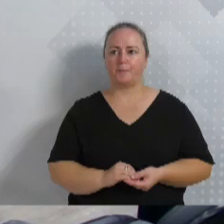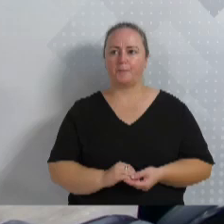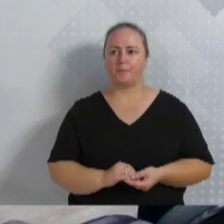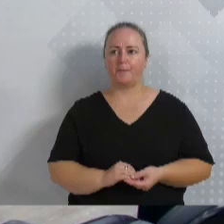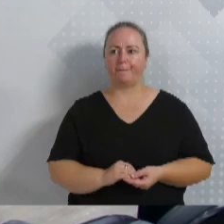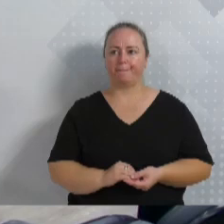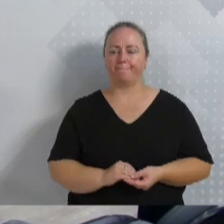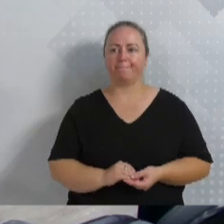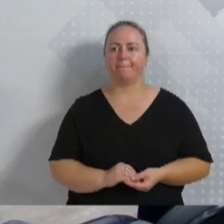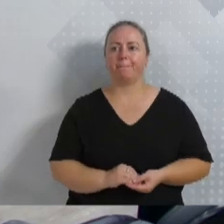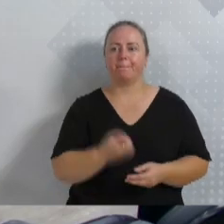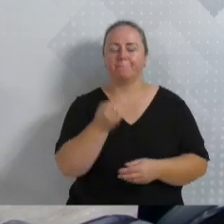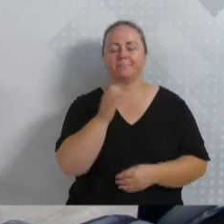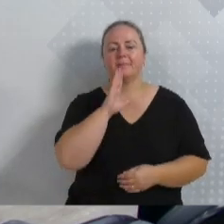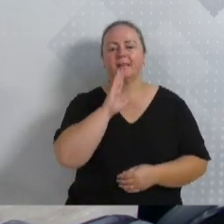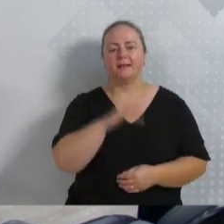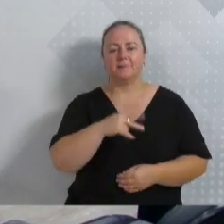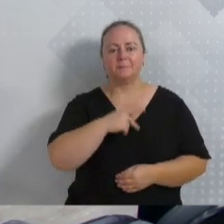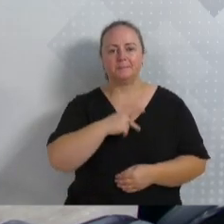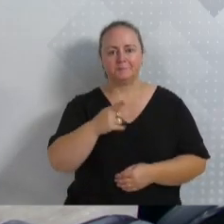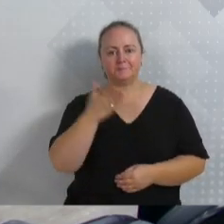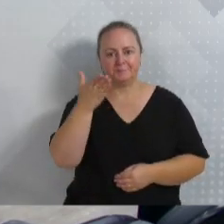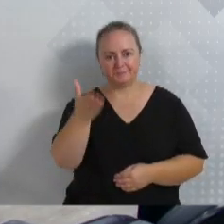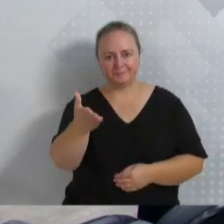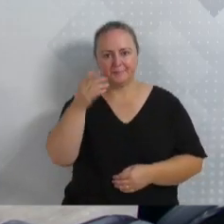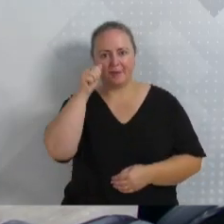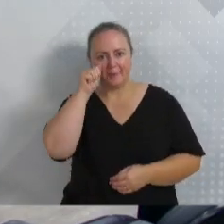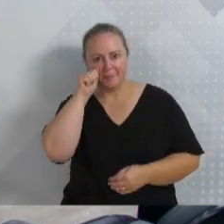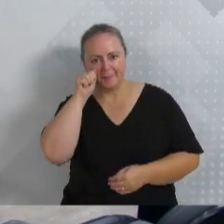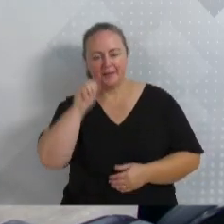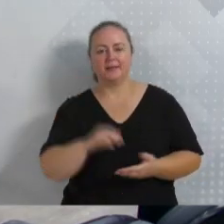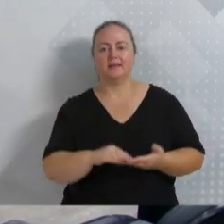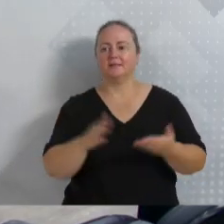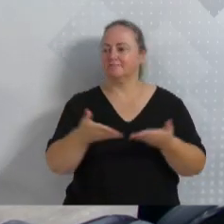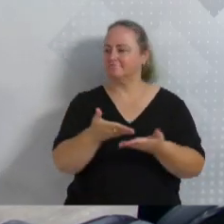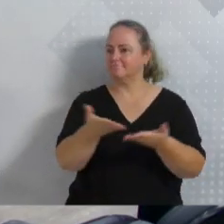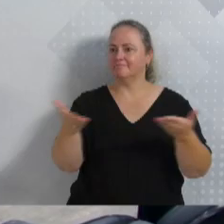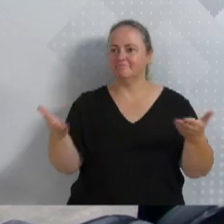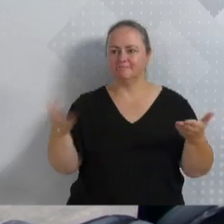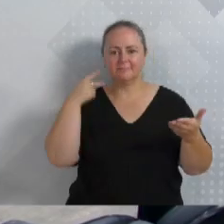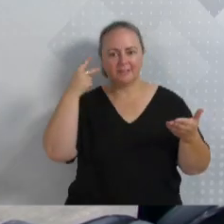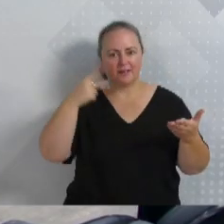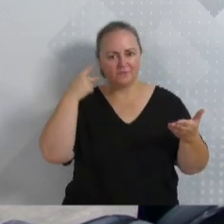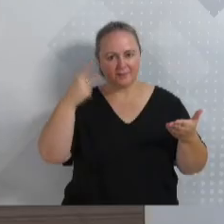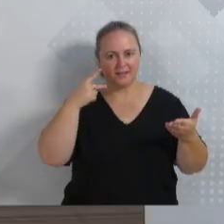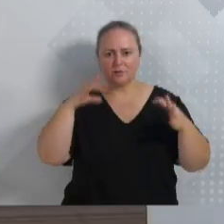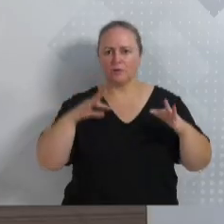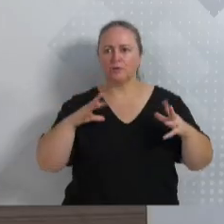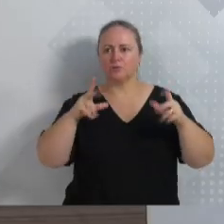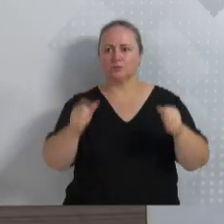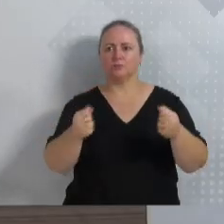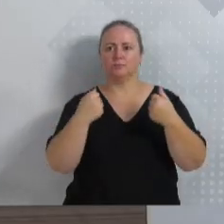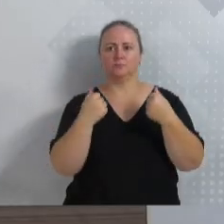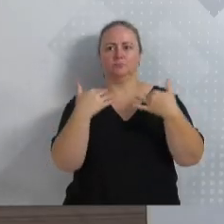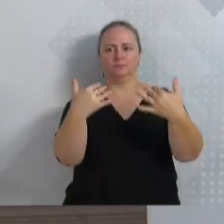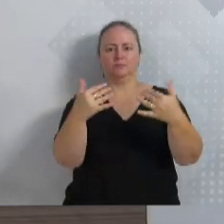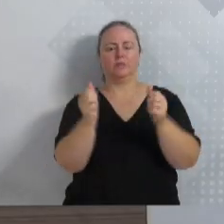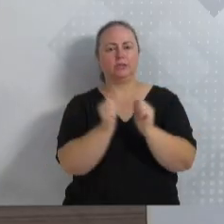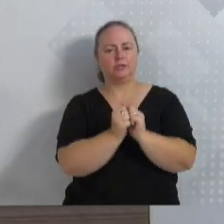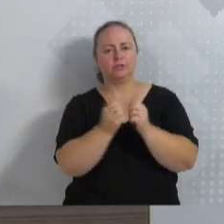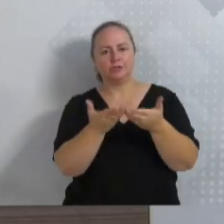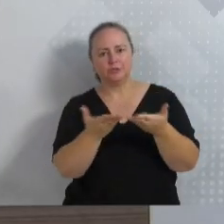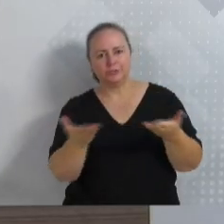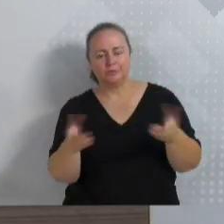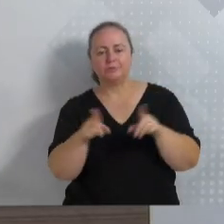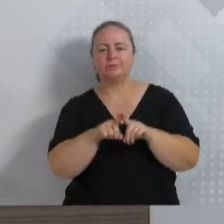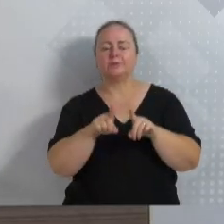Boa tarde, senhor presidente Almir Vieira, boa tarde aos senhores vereadores, todos que acompanham nós aí na plenária e também